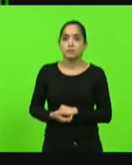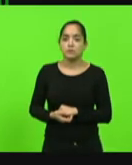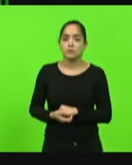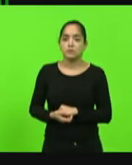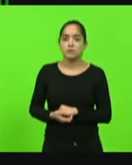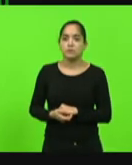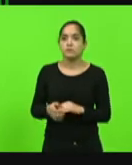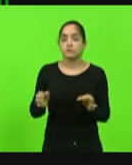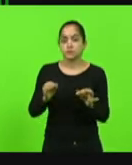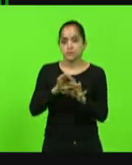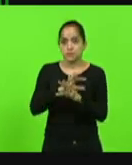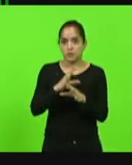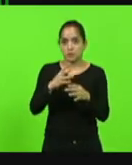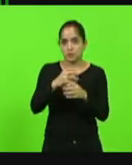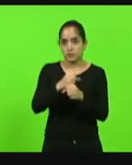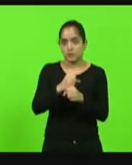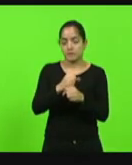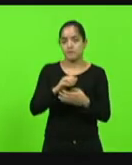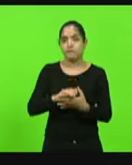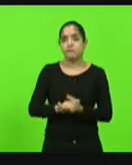Encerrada a votação, qual é o resultado?